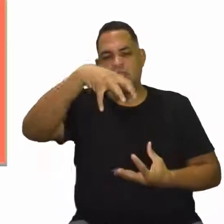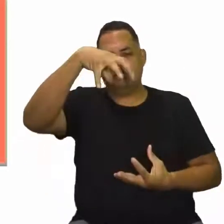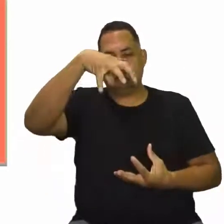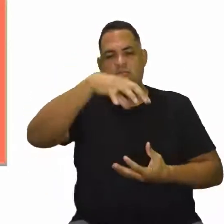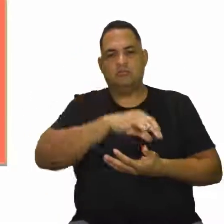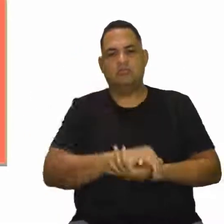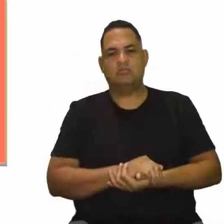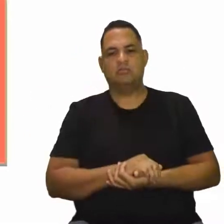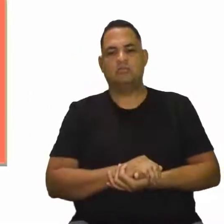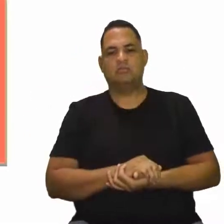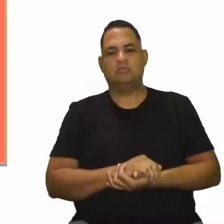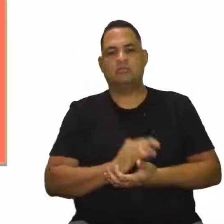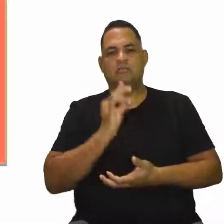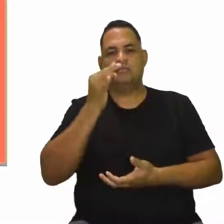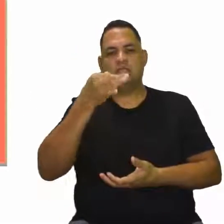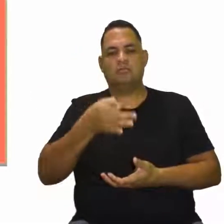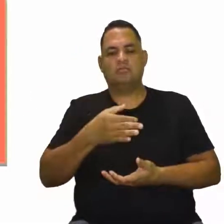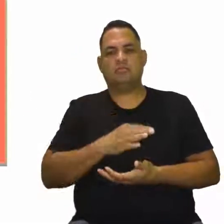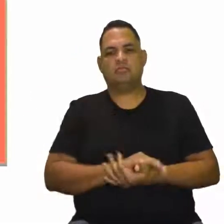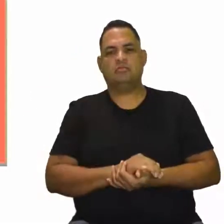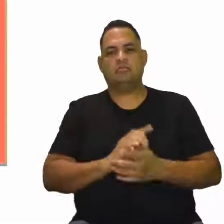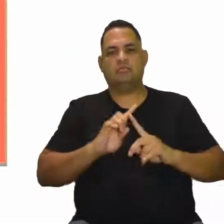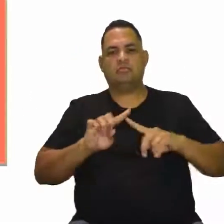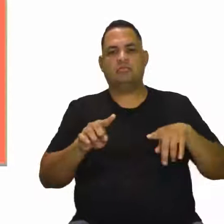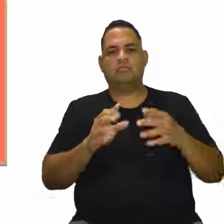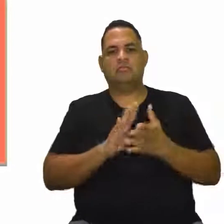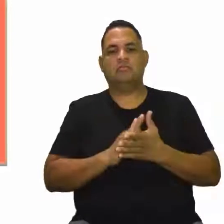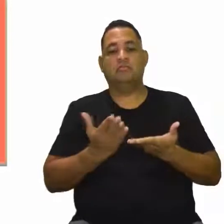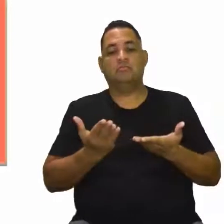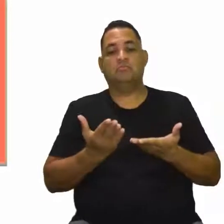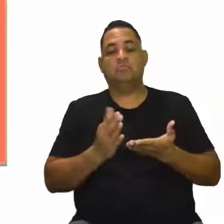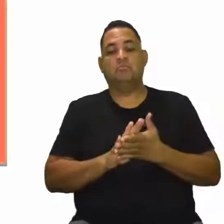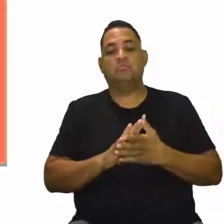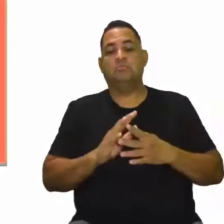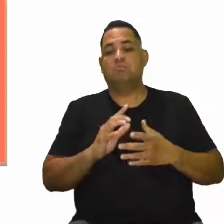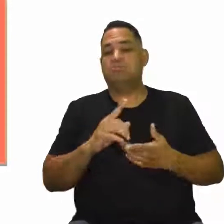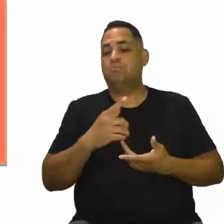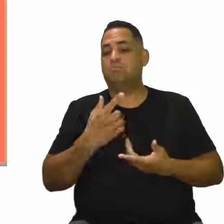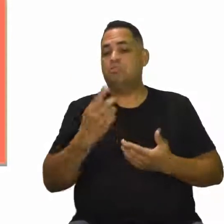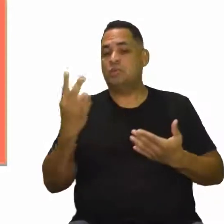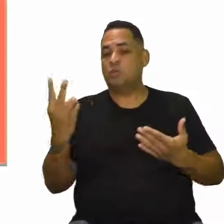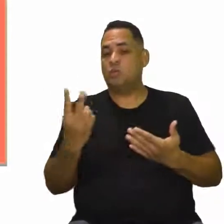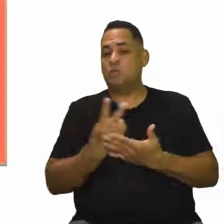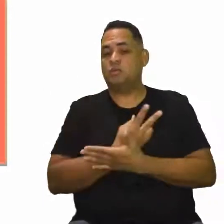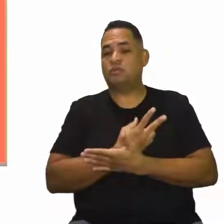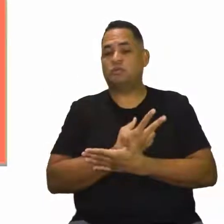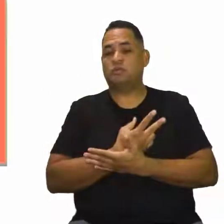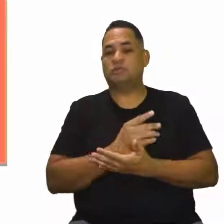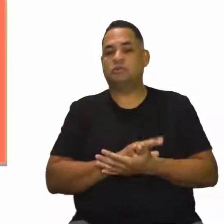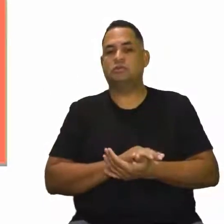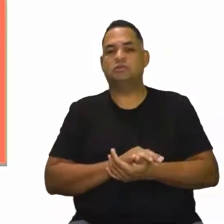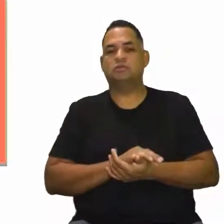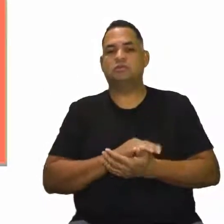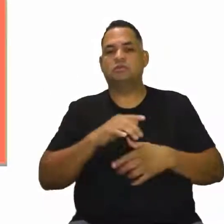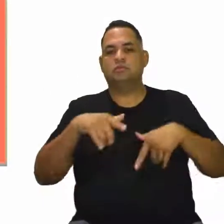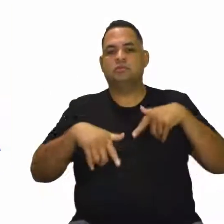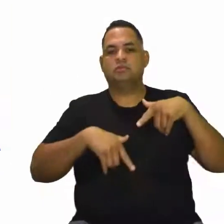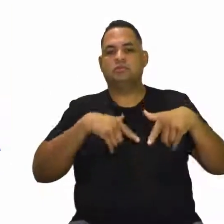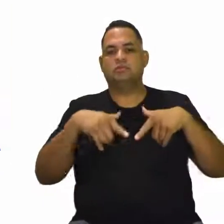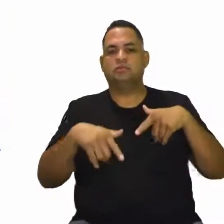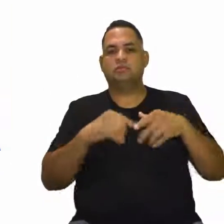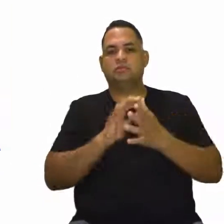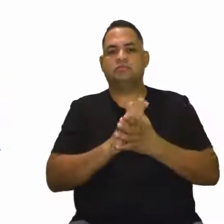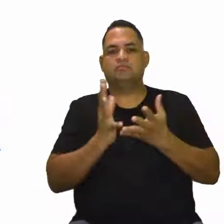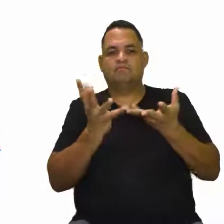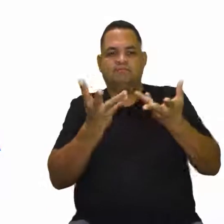idosos, certo? Mas, para que isso tudo aconteça, nós iremos aqui trabalhar as